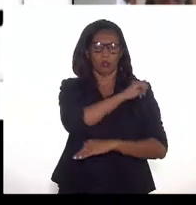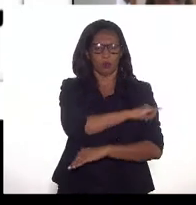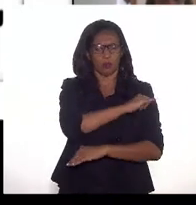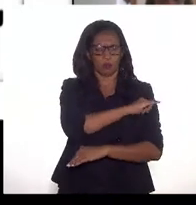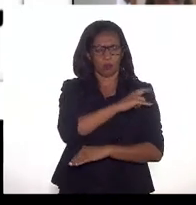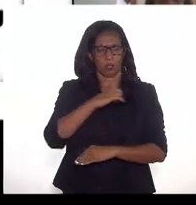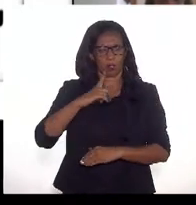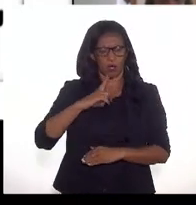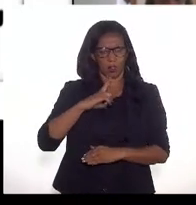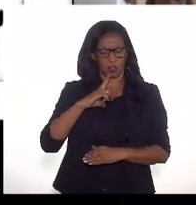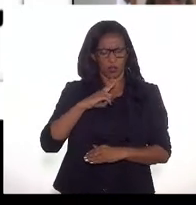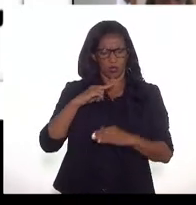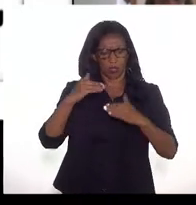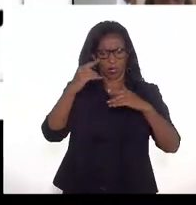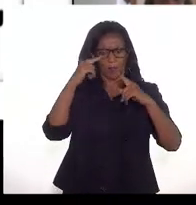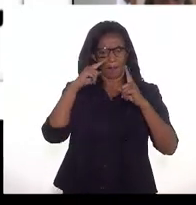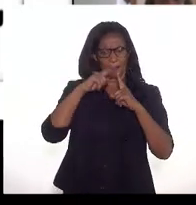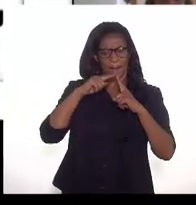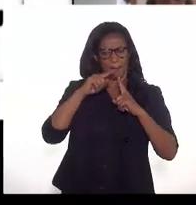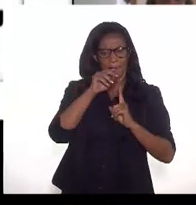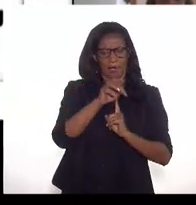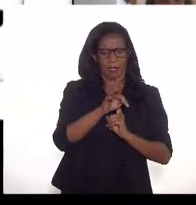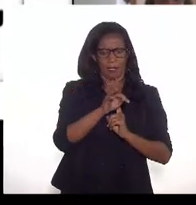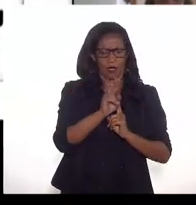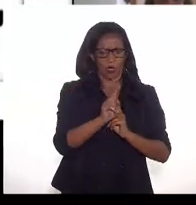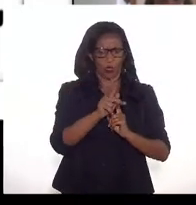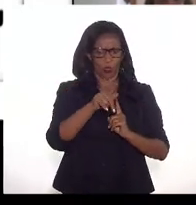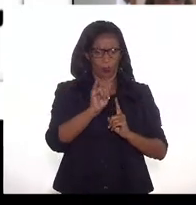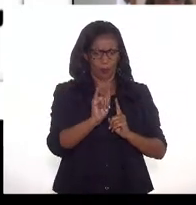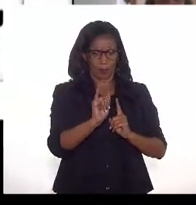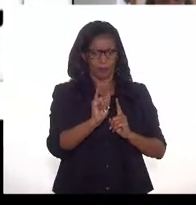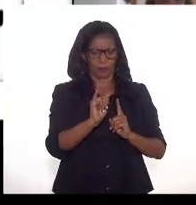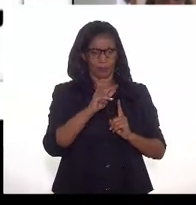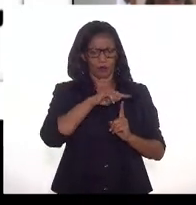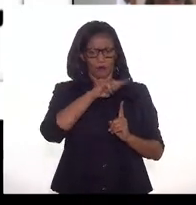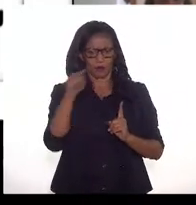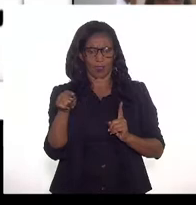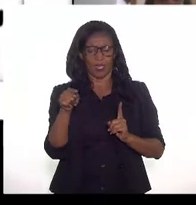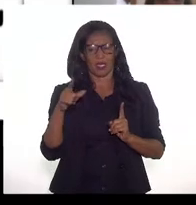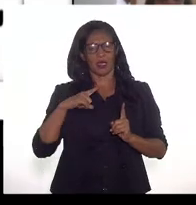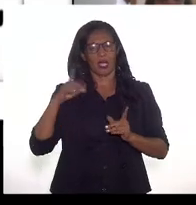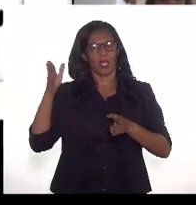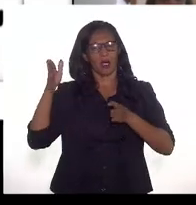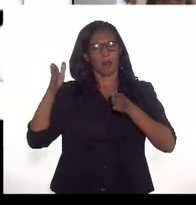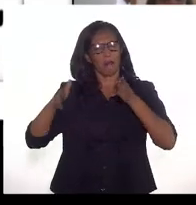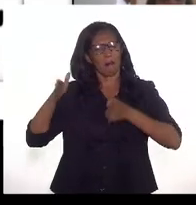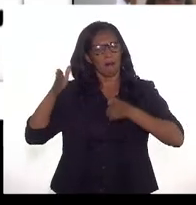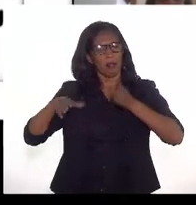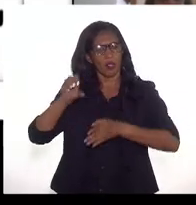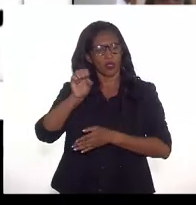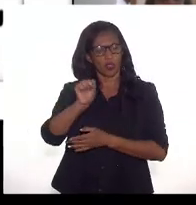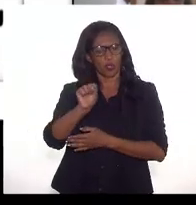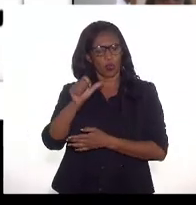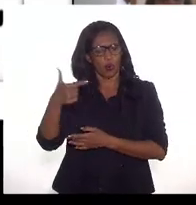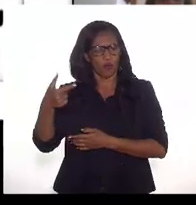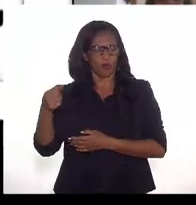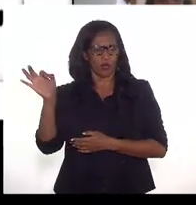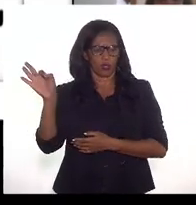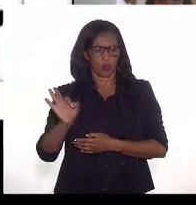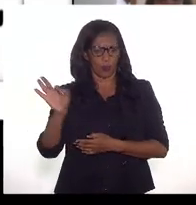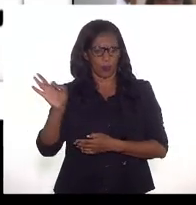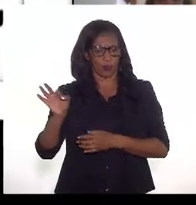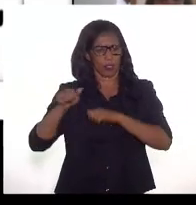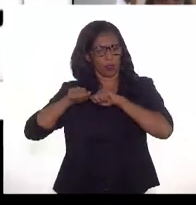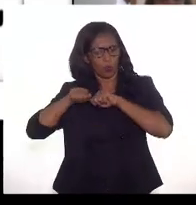tem a jazida principal de Tupi, que emboa a saúde de Tupi, que possui um percentual de 8% a 20%, e o CO2 é